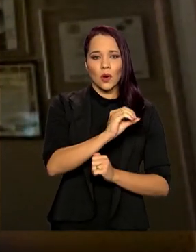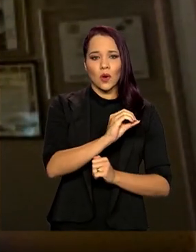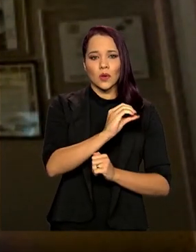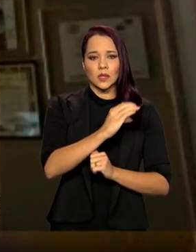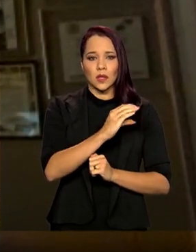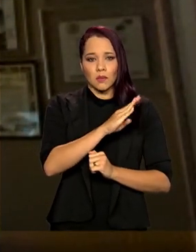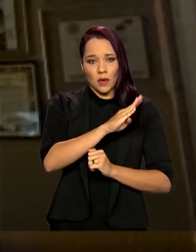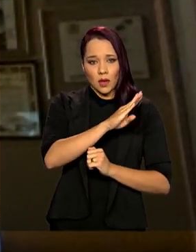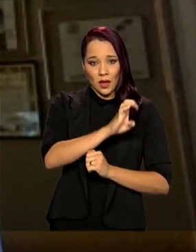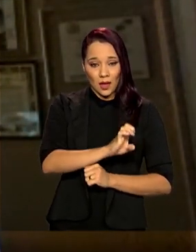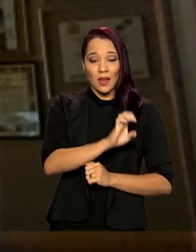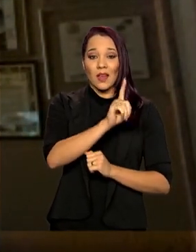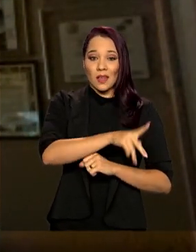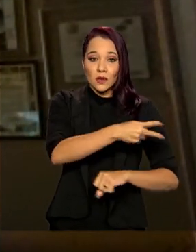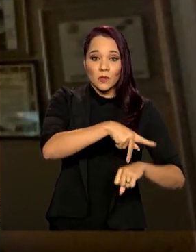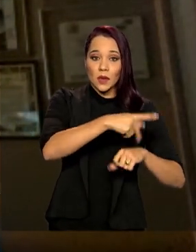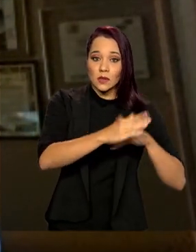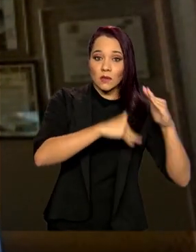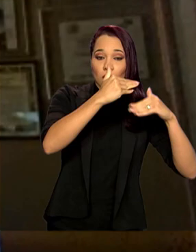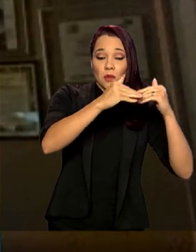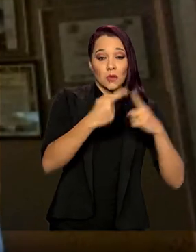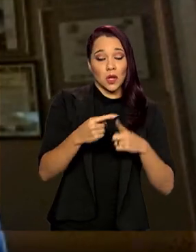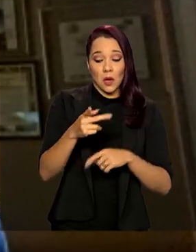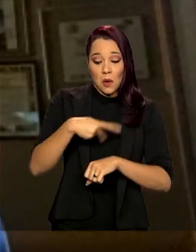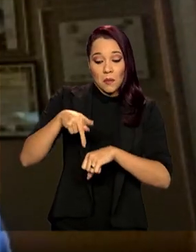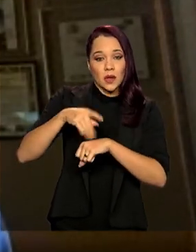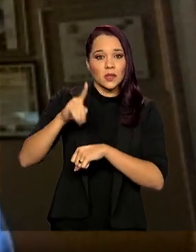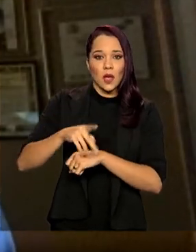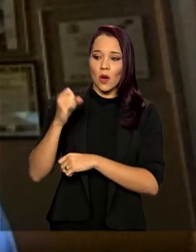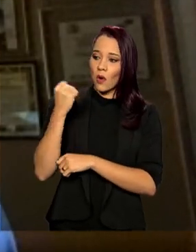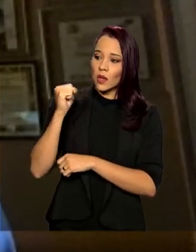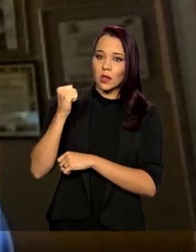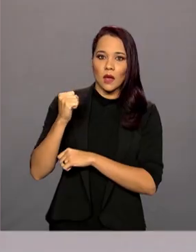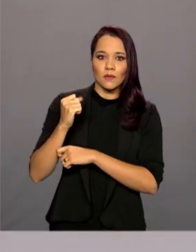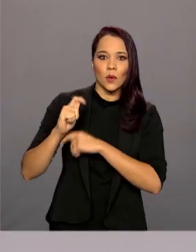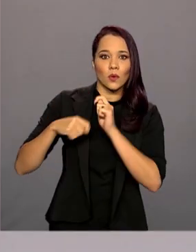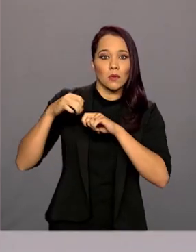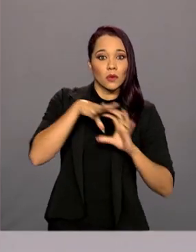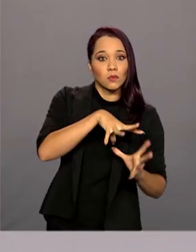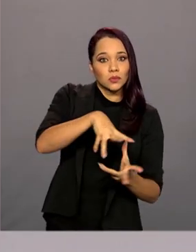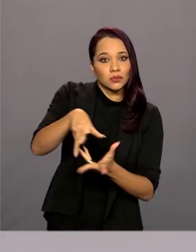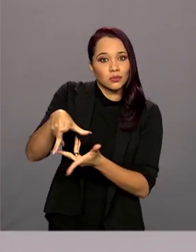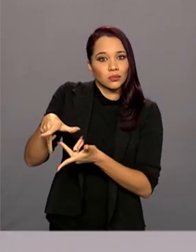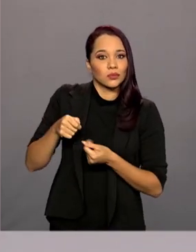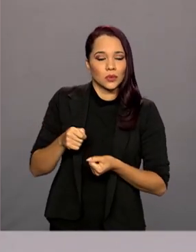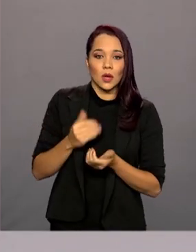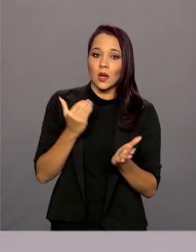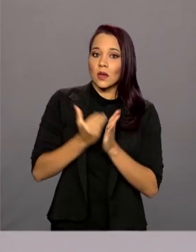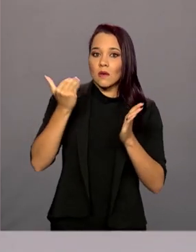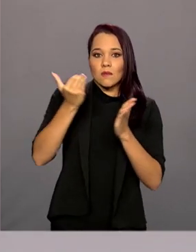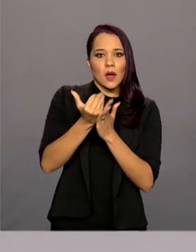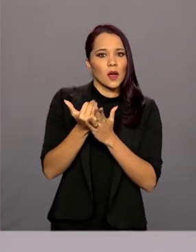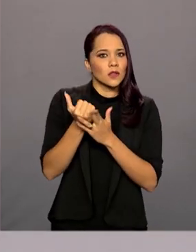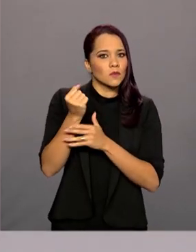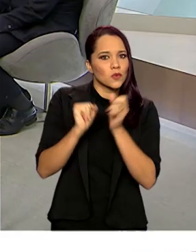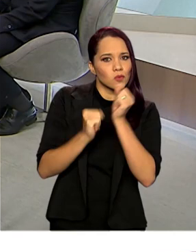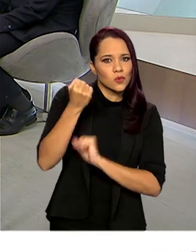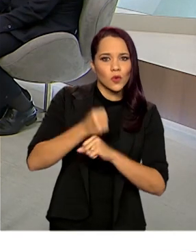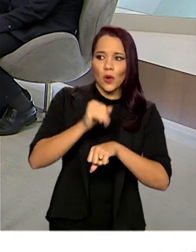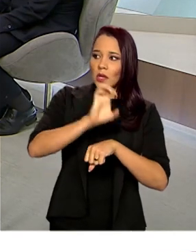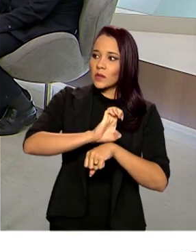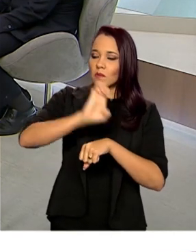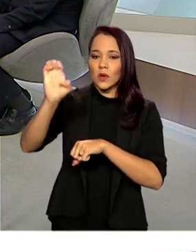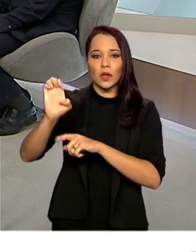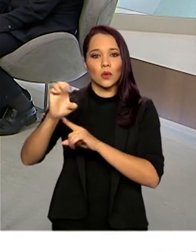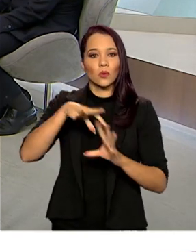dos países desenvolvidos, porque o Brasil é a oitava economia do mundo e o maior produtor de commodities e exportador